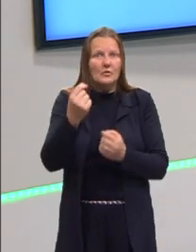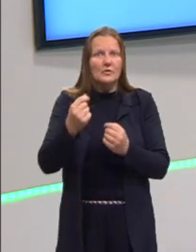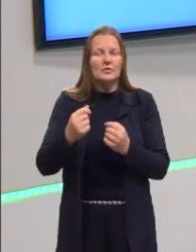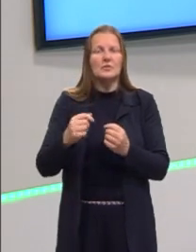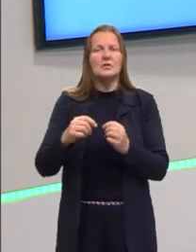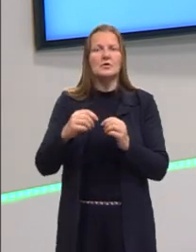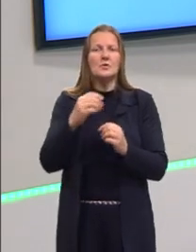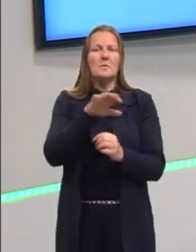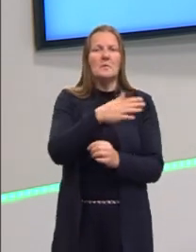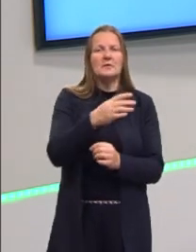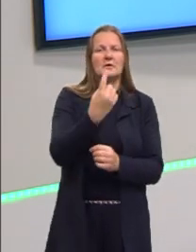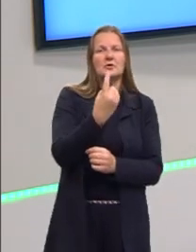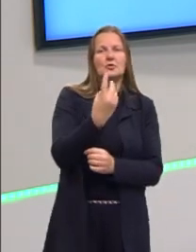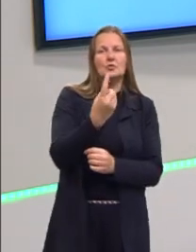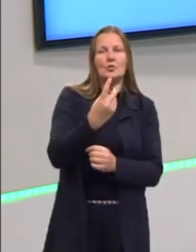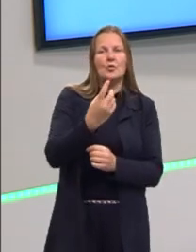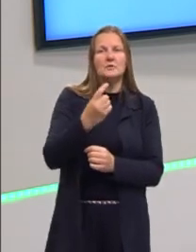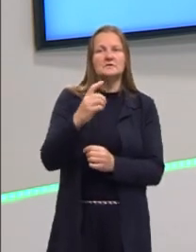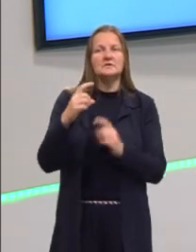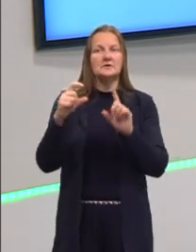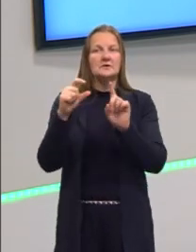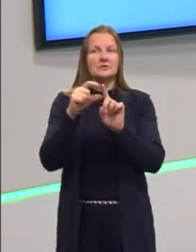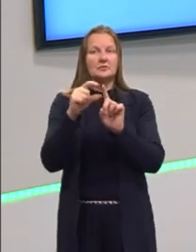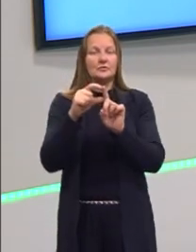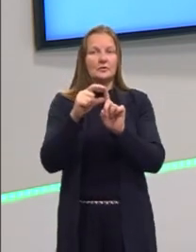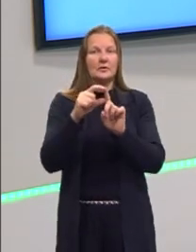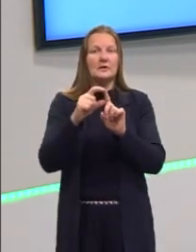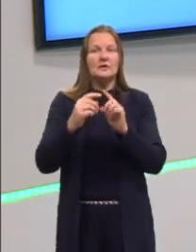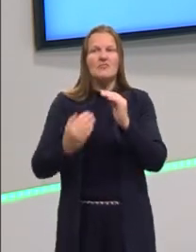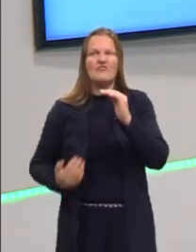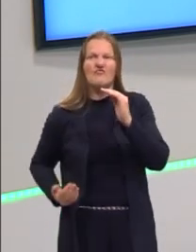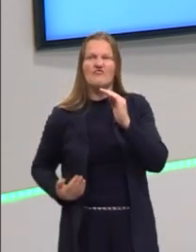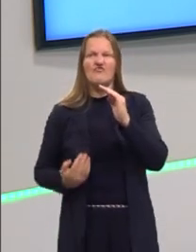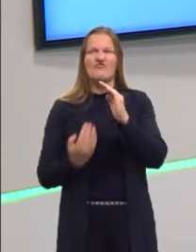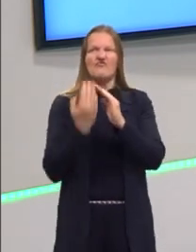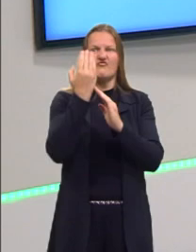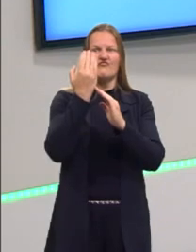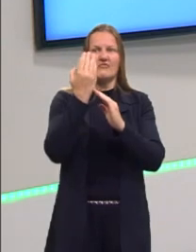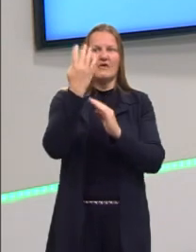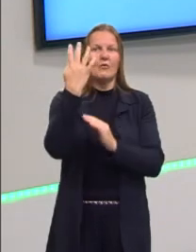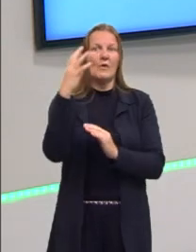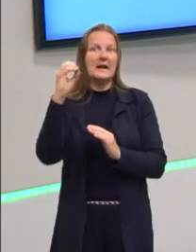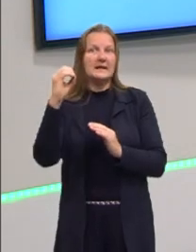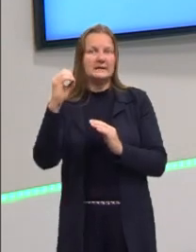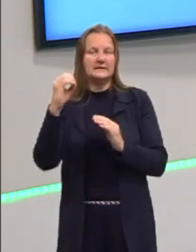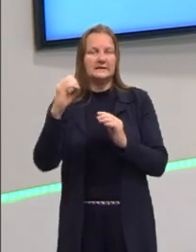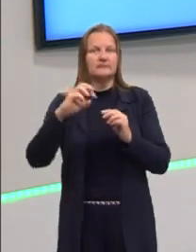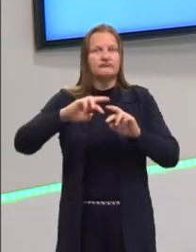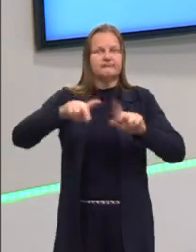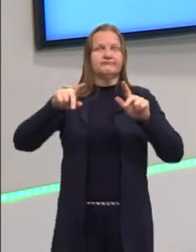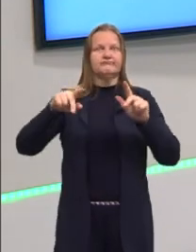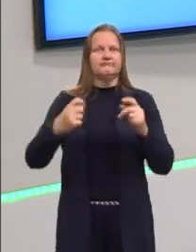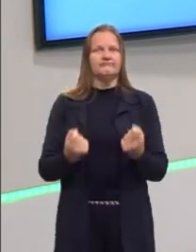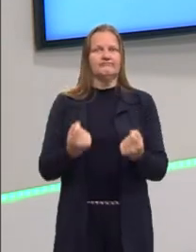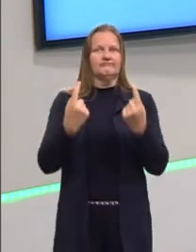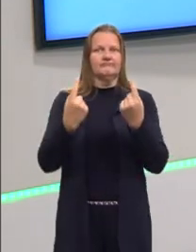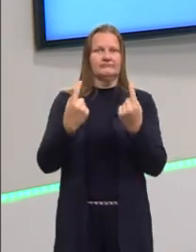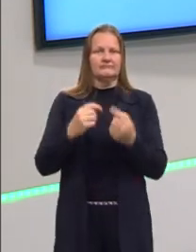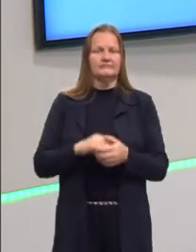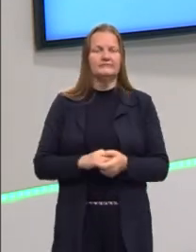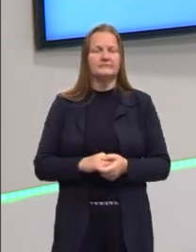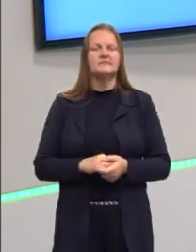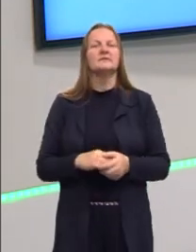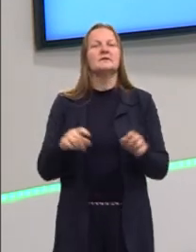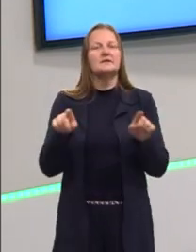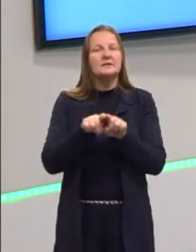saiu de 12 dólares para 40. Olha só, cara, foi um baque muito grande. Outra coisa também que é relacionada